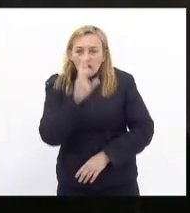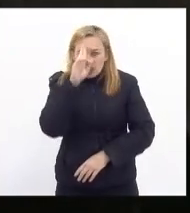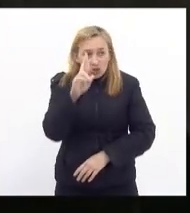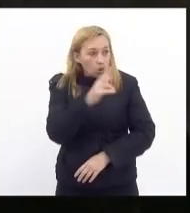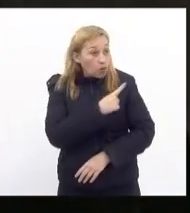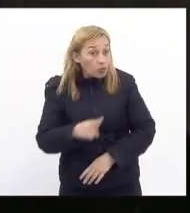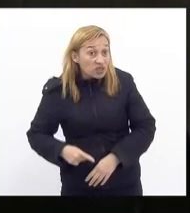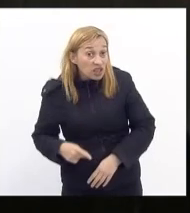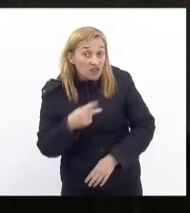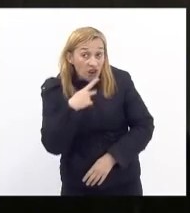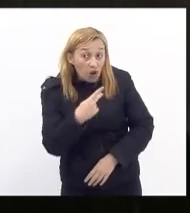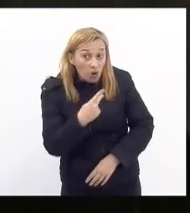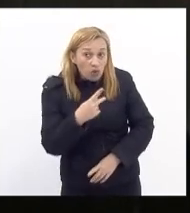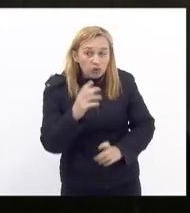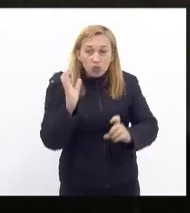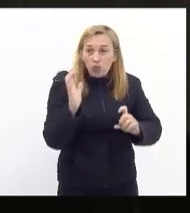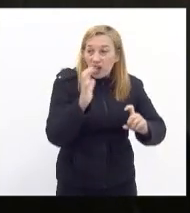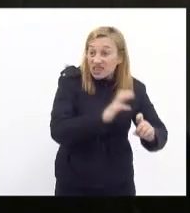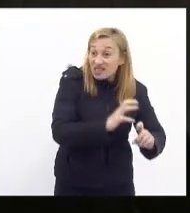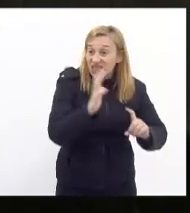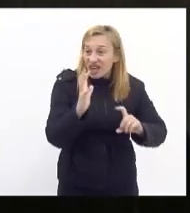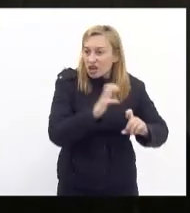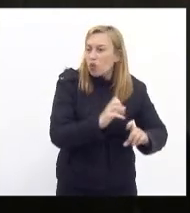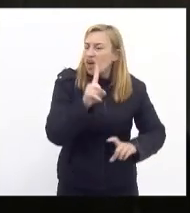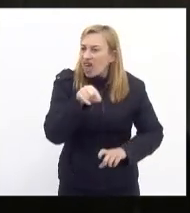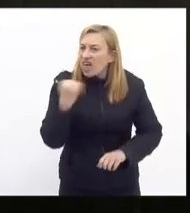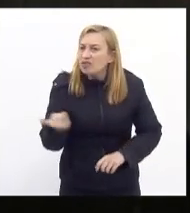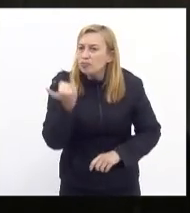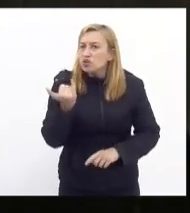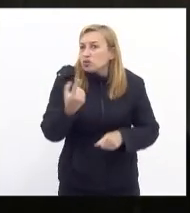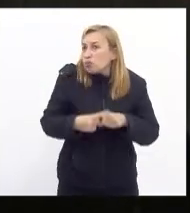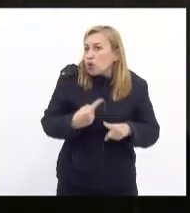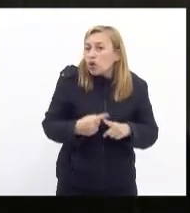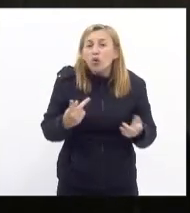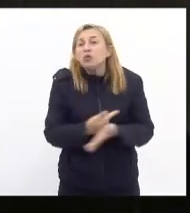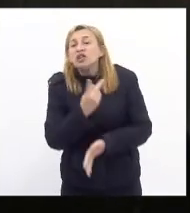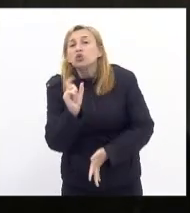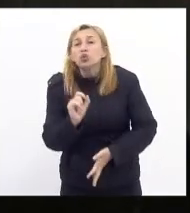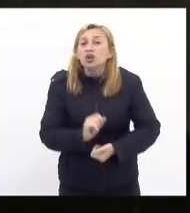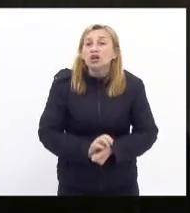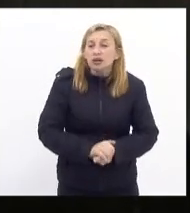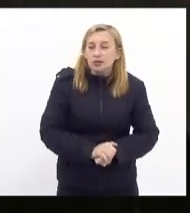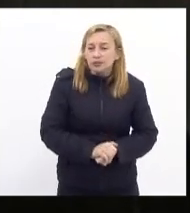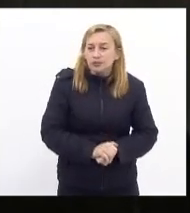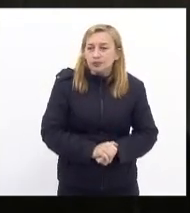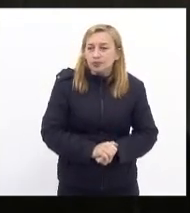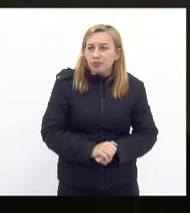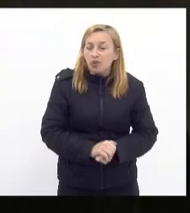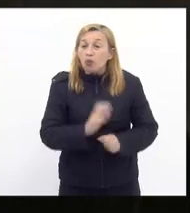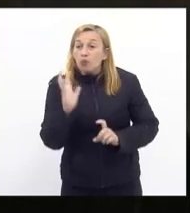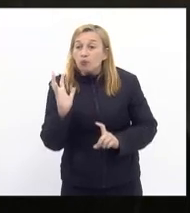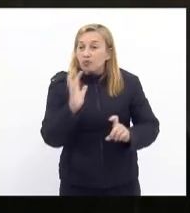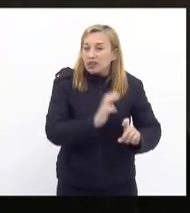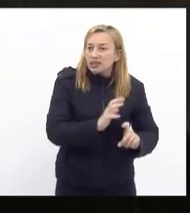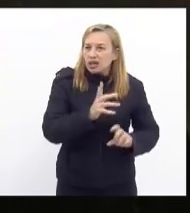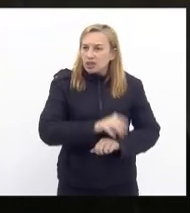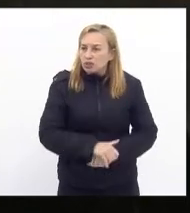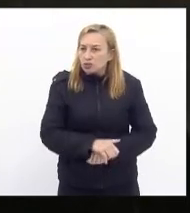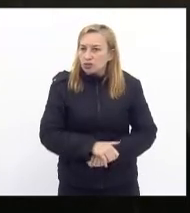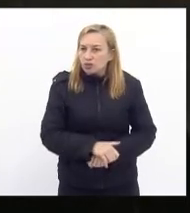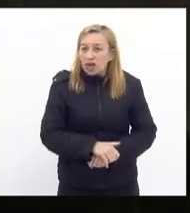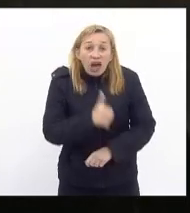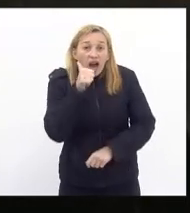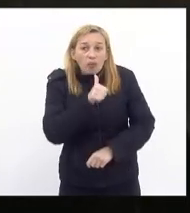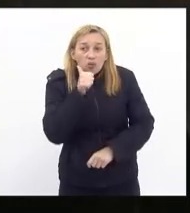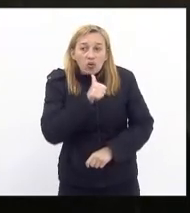presidente como a senhora falou do assédio que é muito importante porque acontece o assédio a